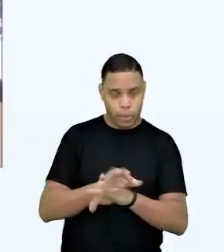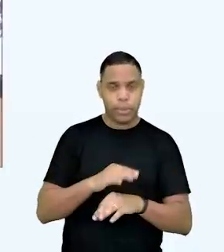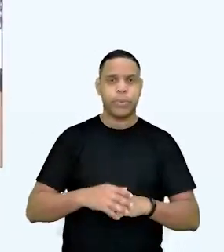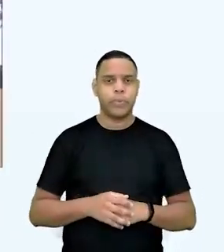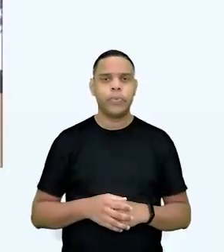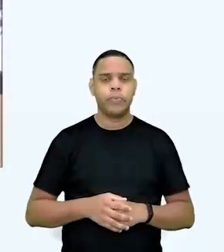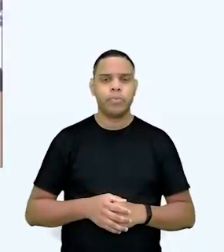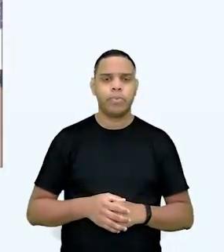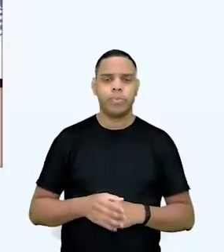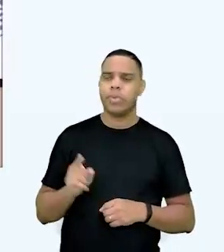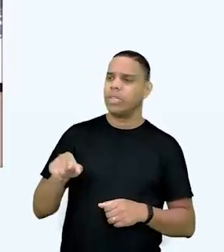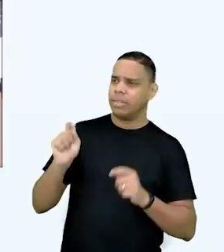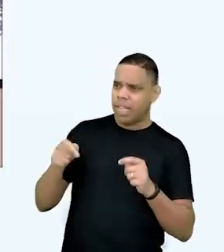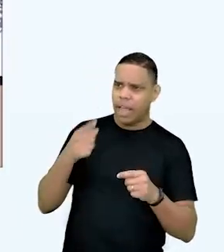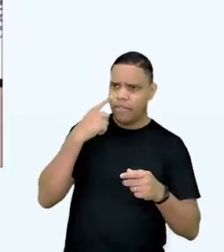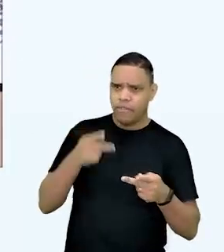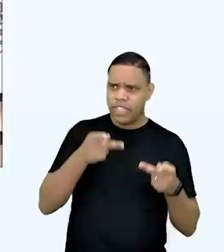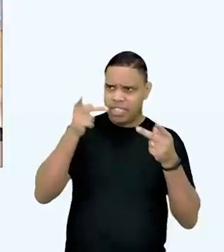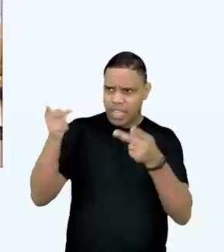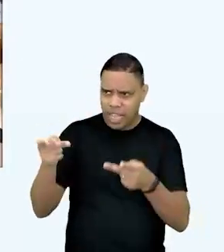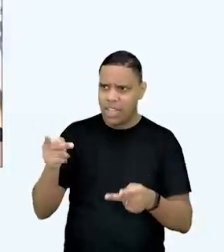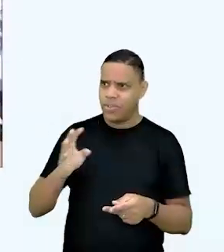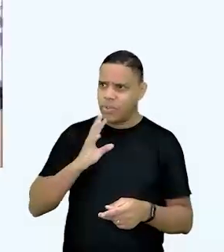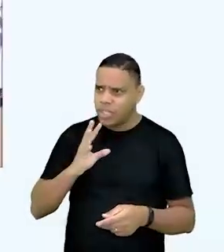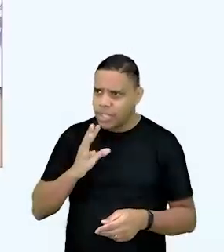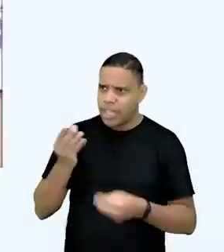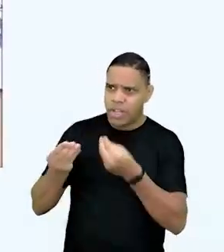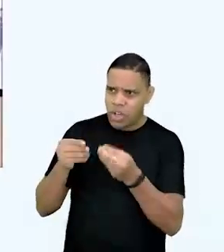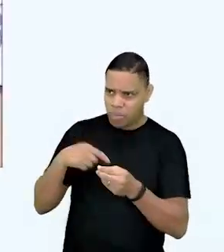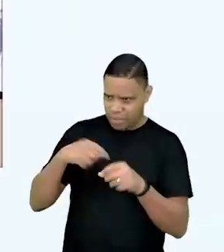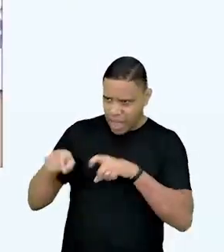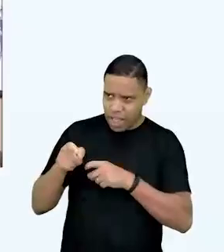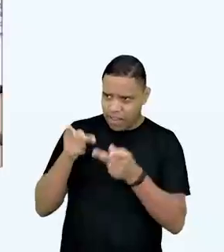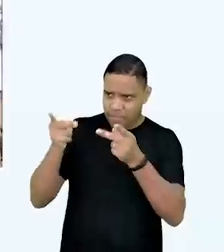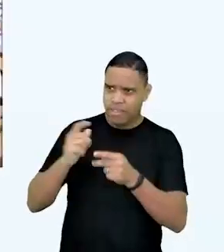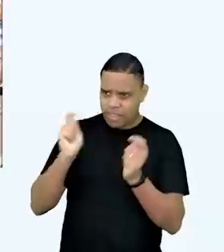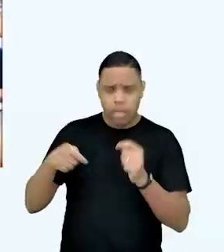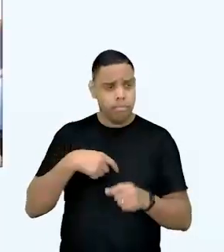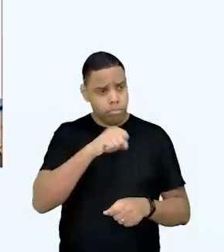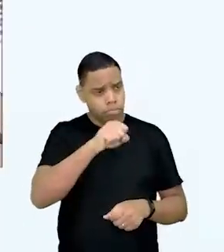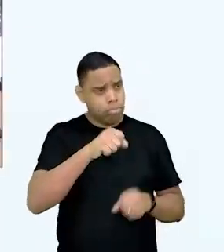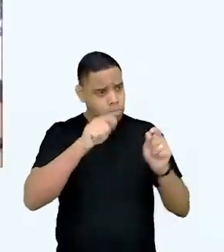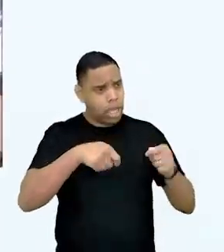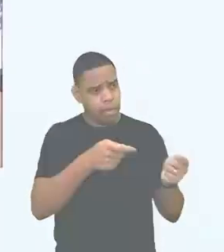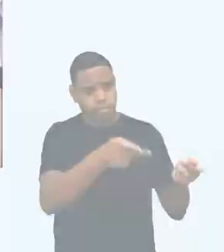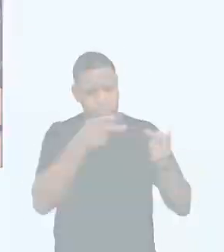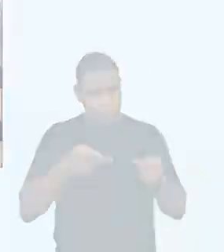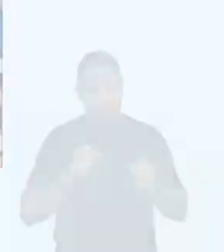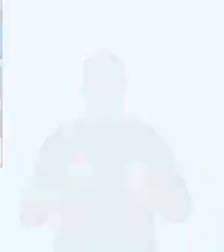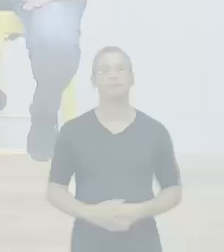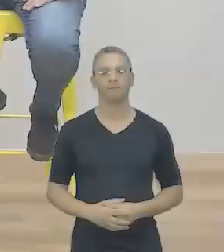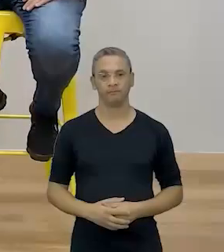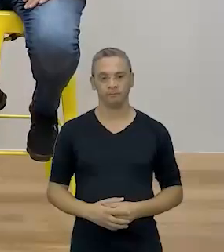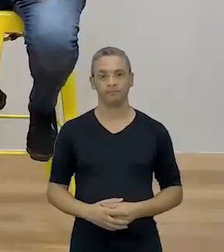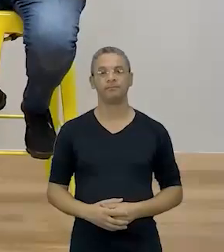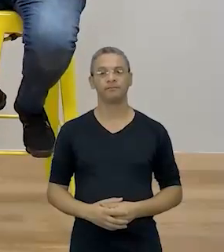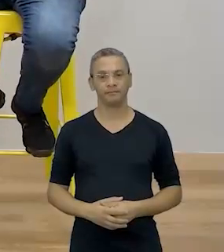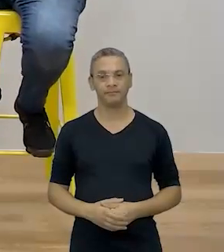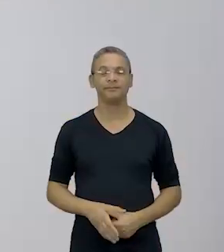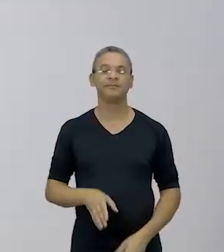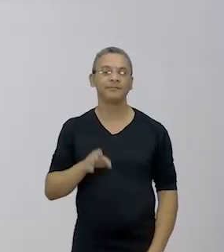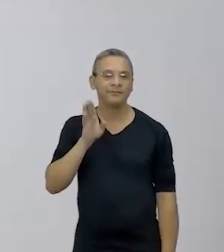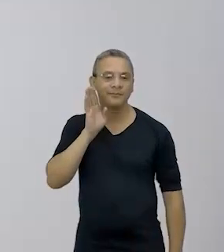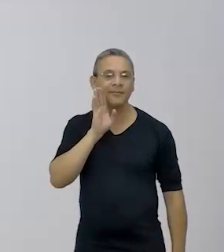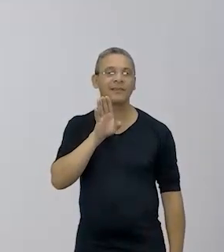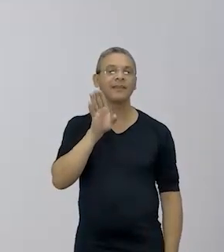E é possível a gente ir visitar? É possível. Para conhecer o lugar e tudo mais? É possível. Muito, muito